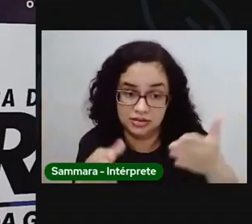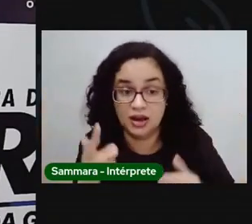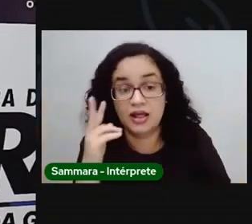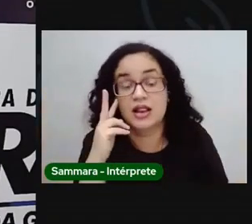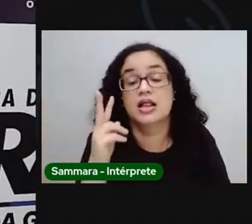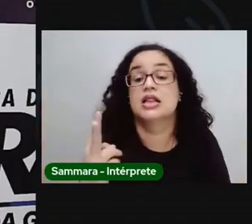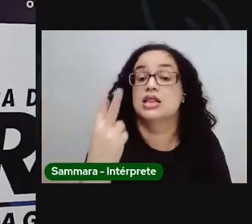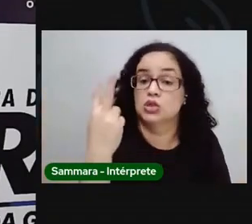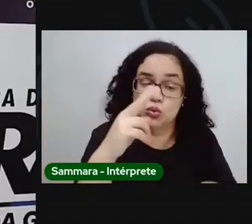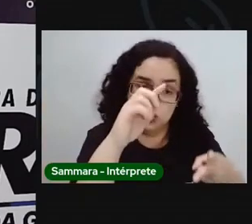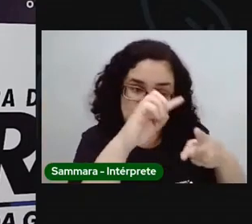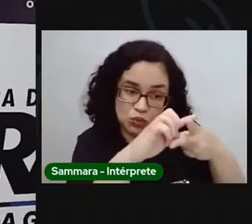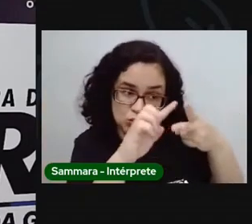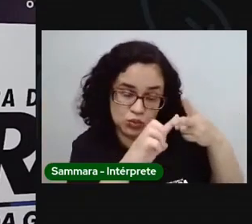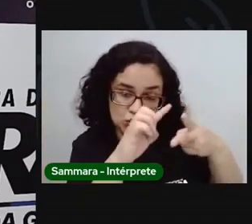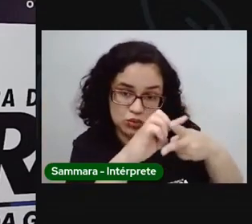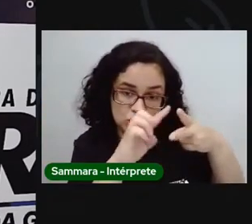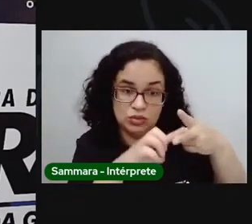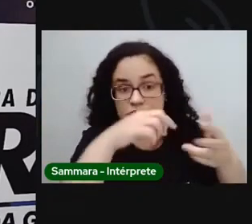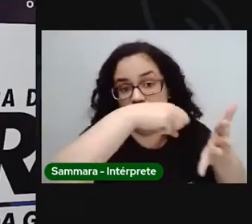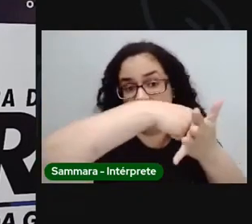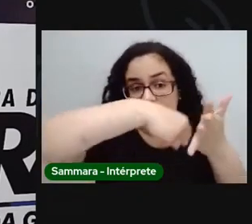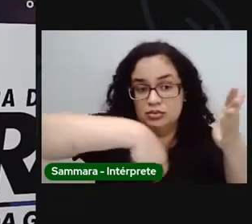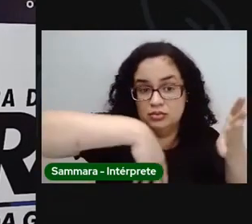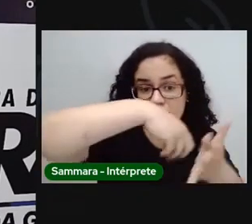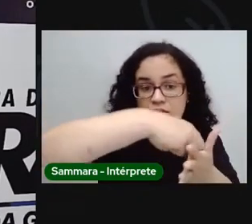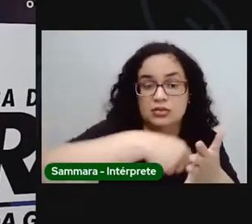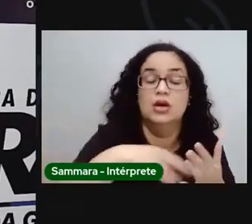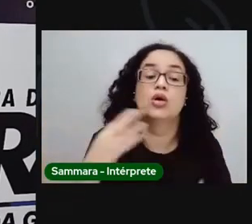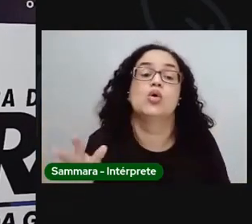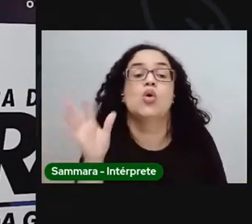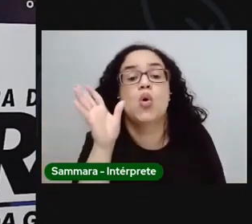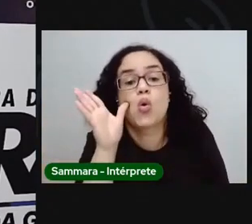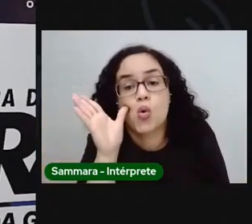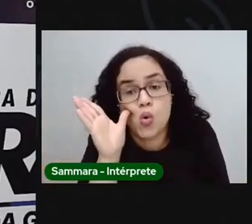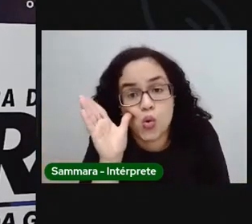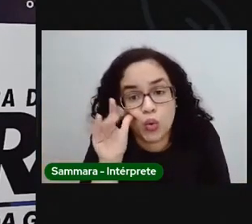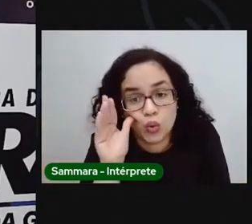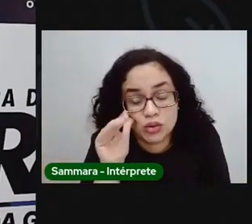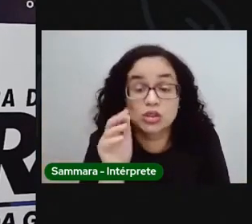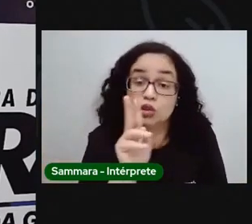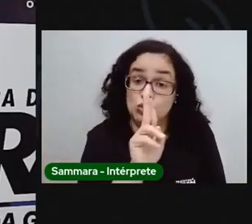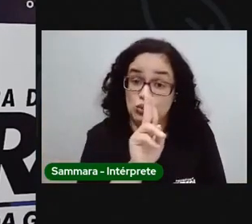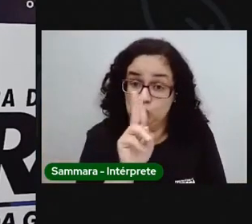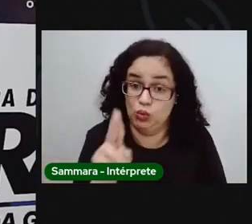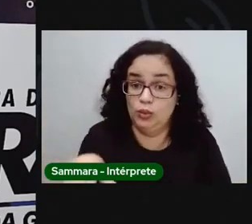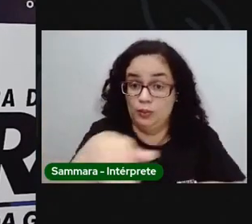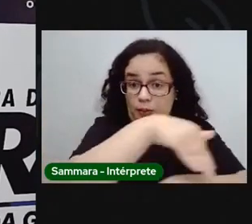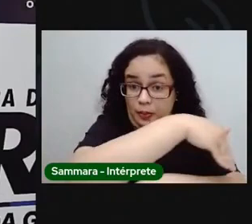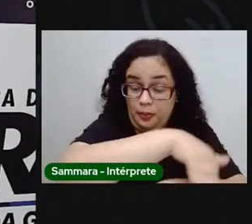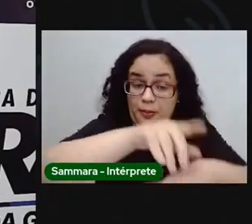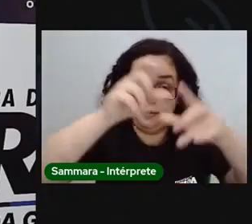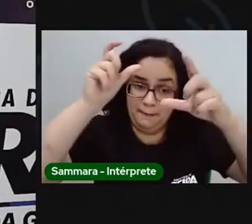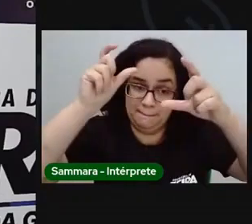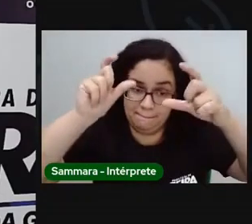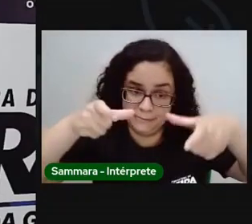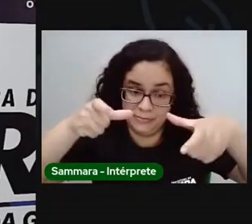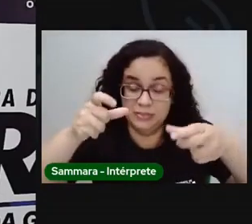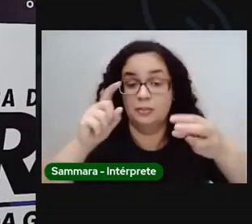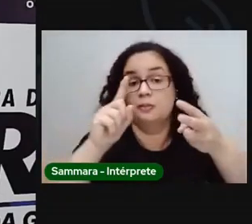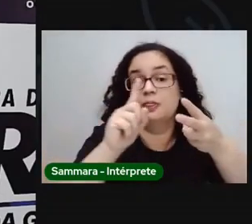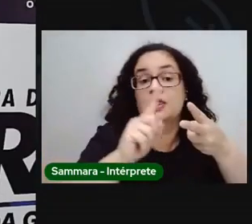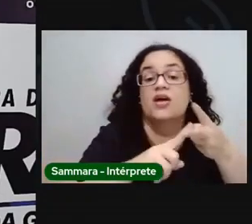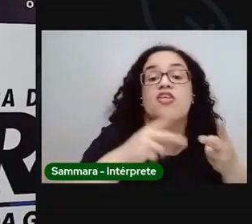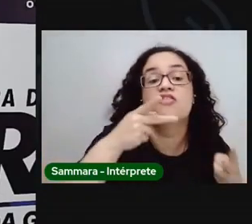duas propostas de atividade, uma pra vocês contarem a curiosidade do bairro, do nome do bairro e essa daí que é pra vocês